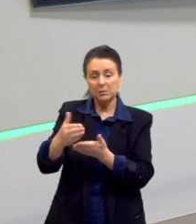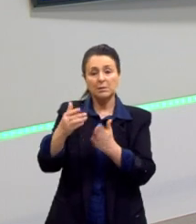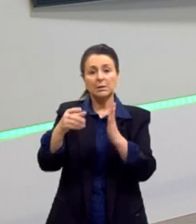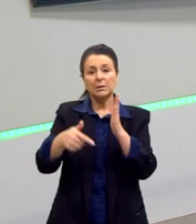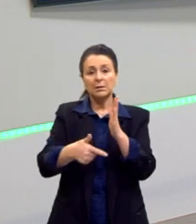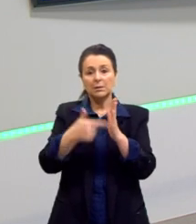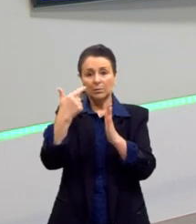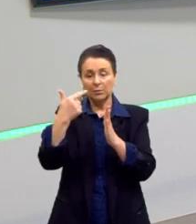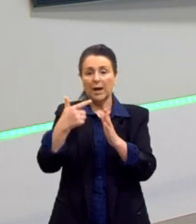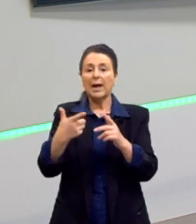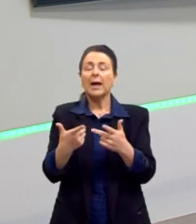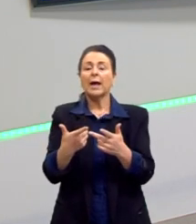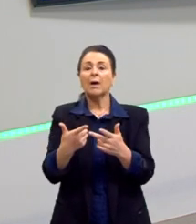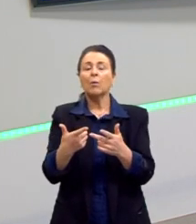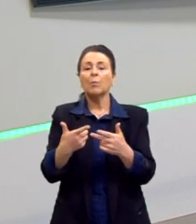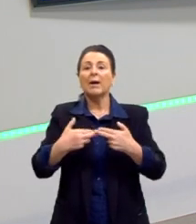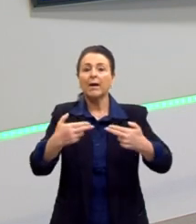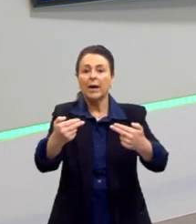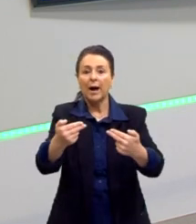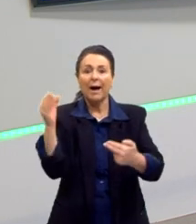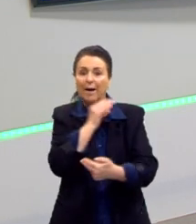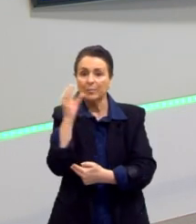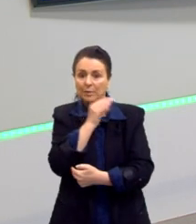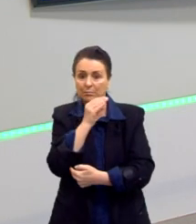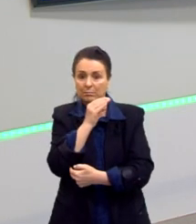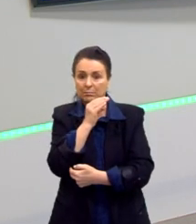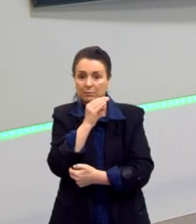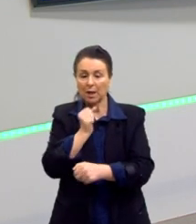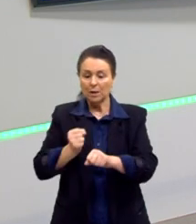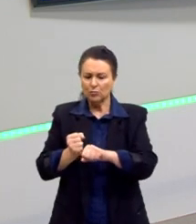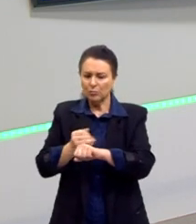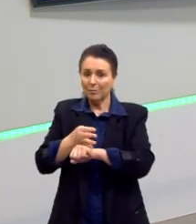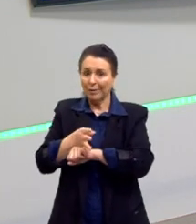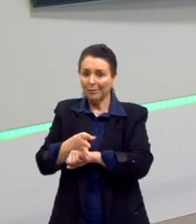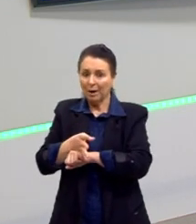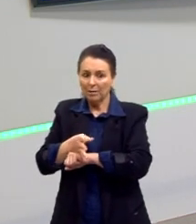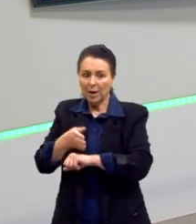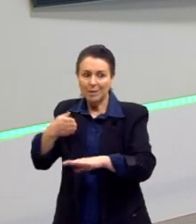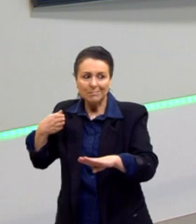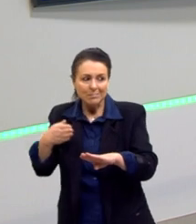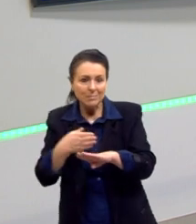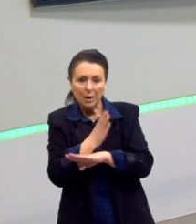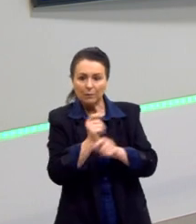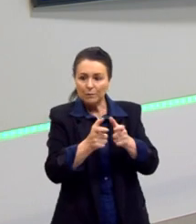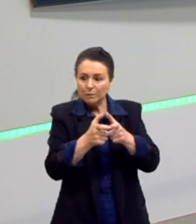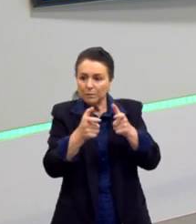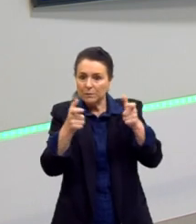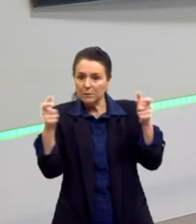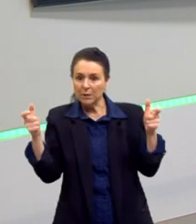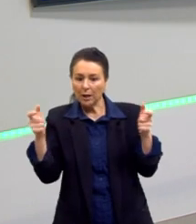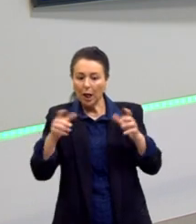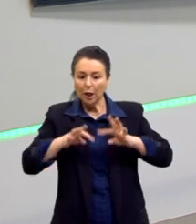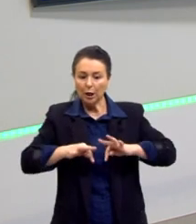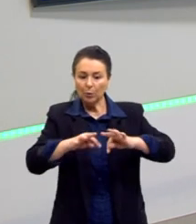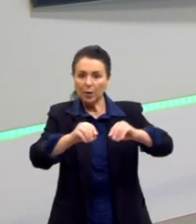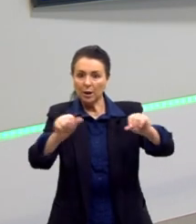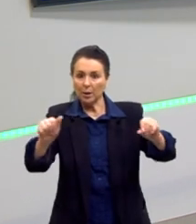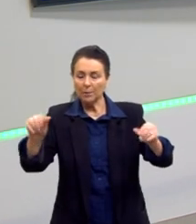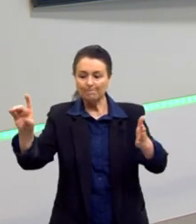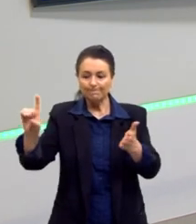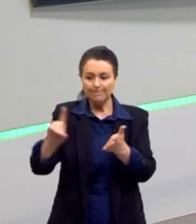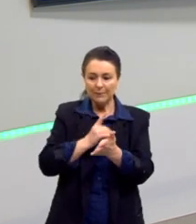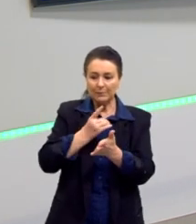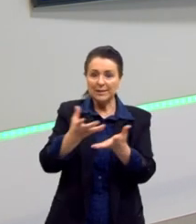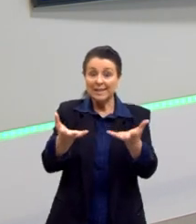Guerra Relâmpago, a Blitzkrieg, que de madrugada eles pegavam e avançavam no território inimigo, né, que eles queriam conquistar,